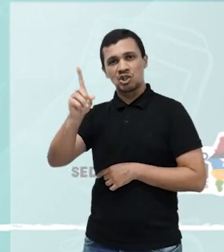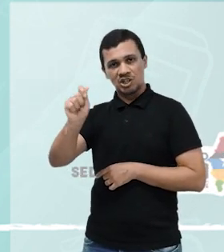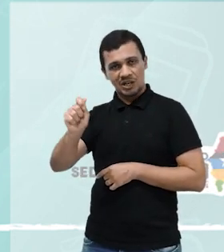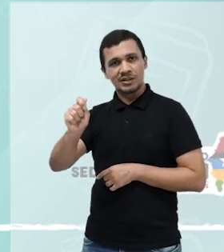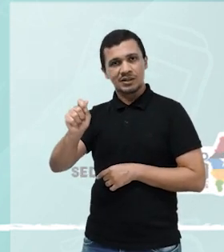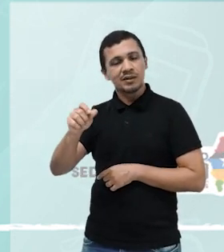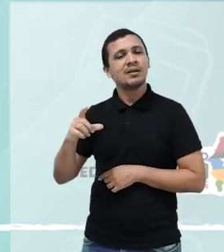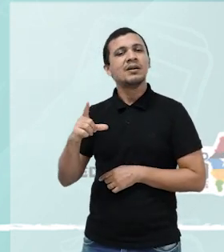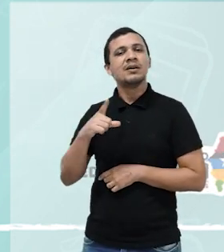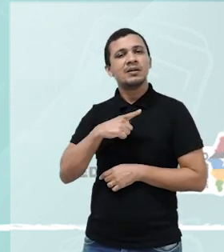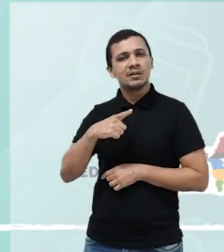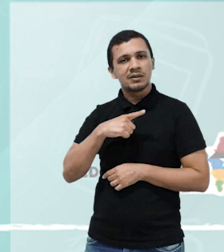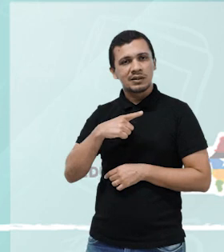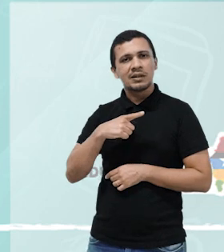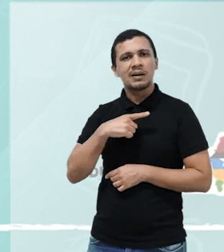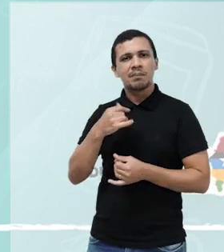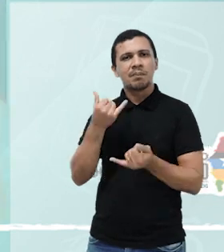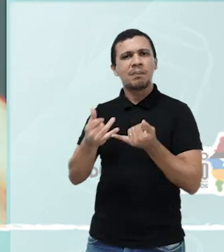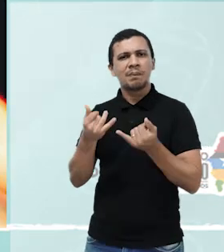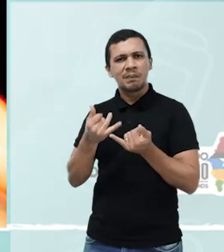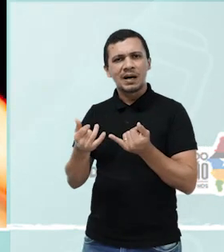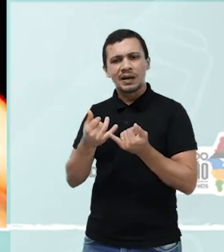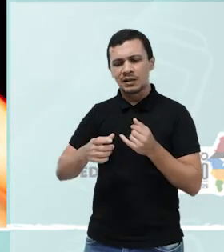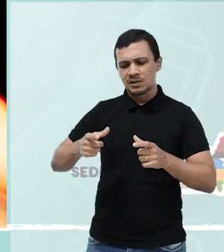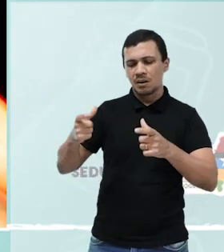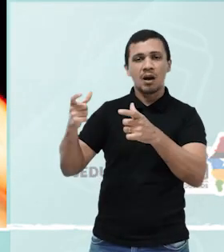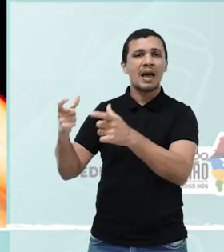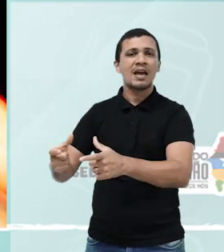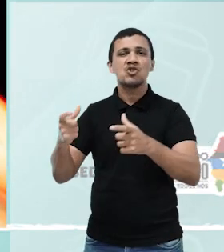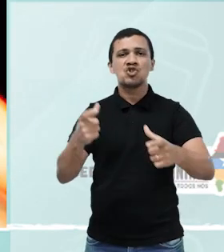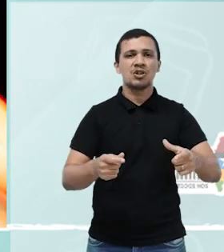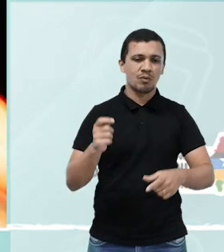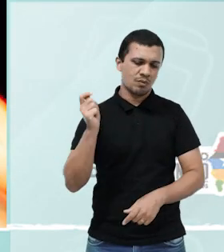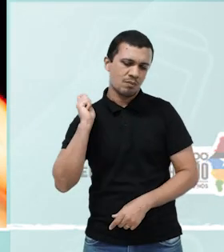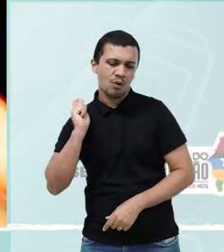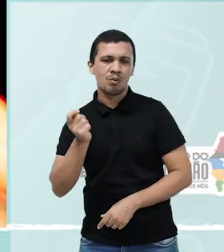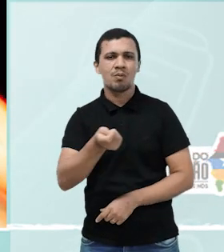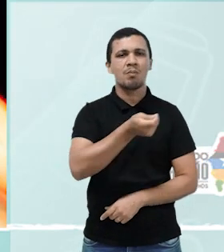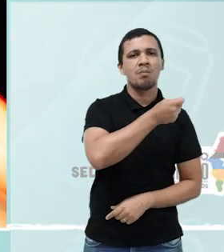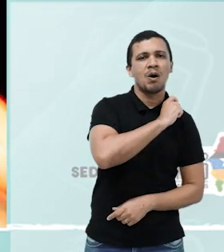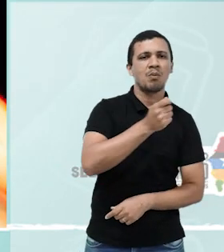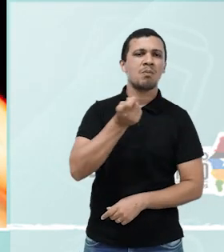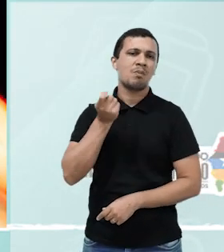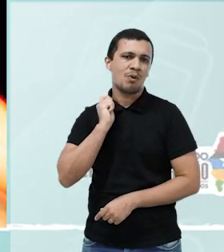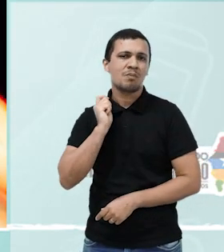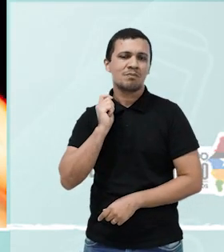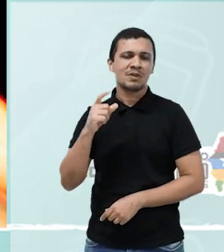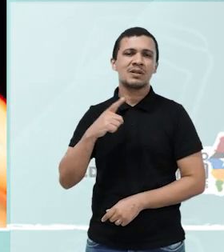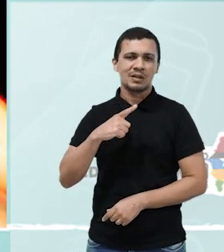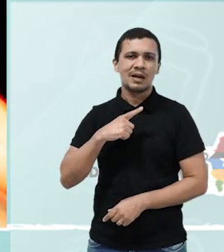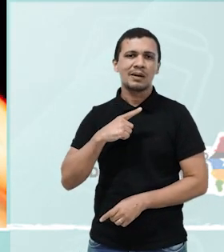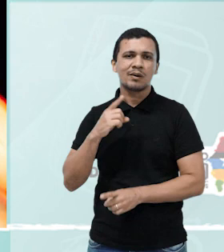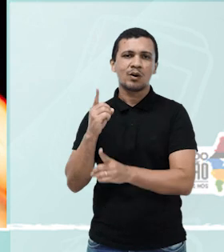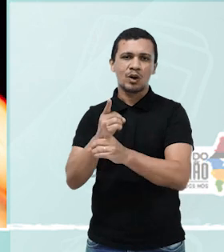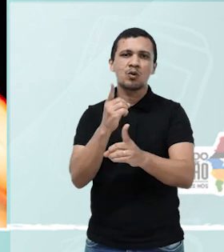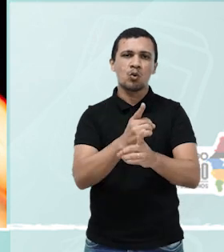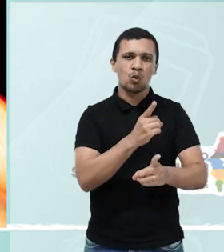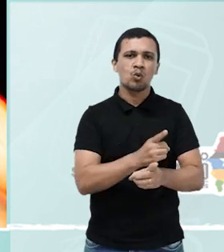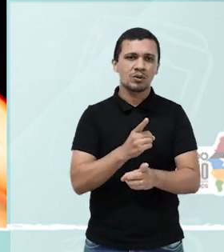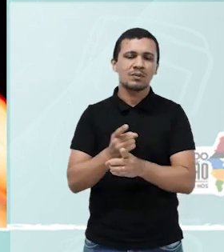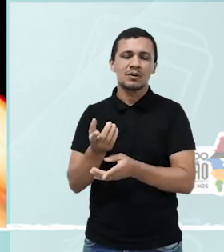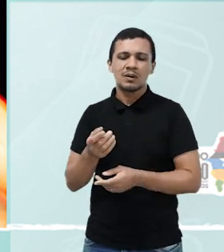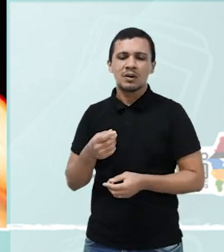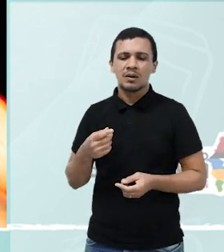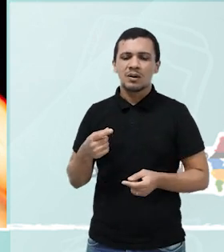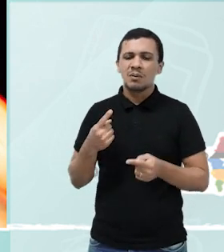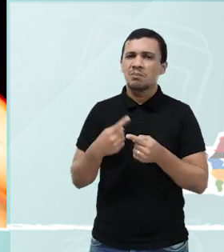um quê de quilombos. Na região da Baixada, você encontra muitas áreas quilombolas. E o bambaê, ele tem sido perdido, é característico